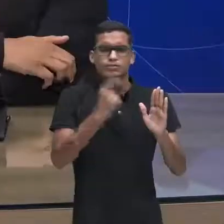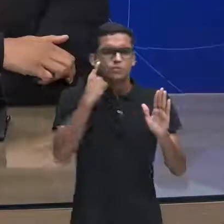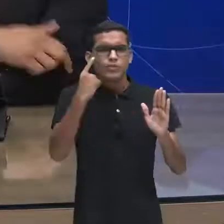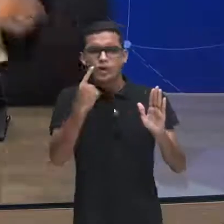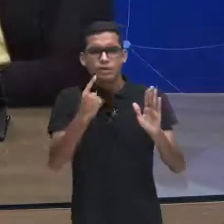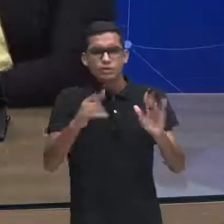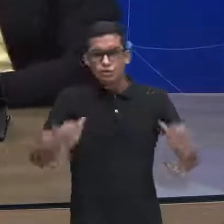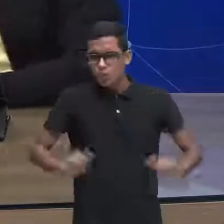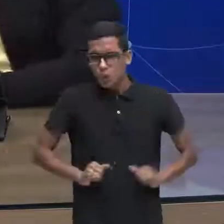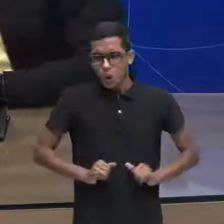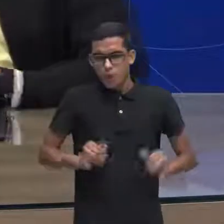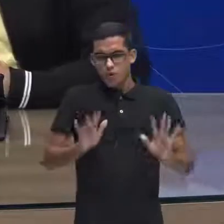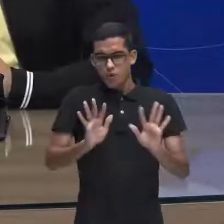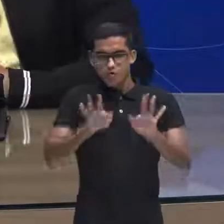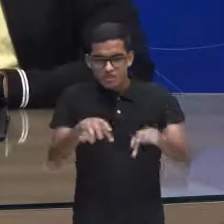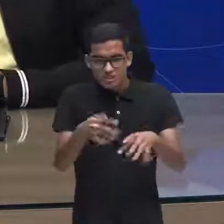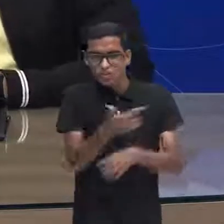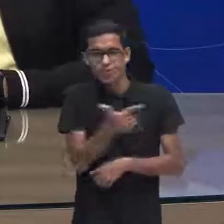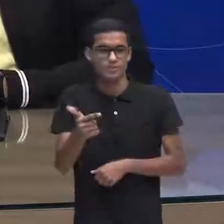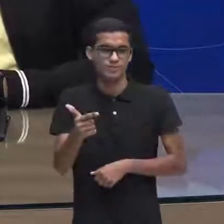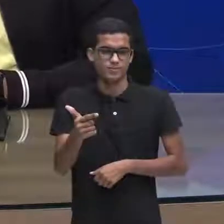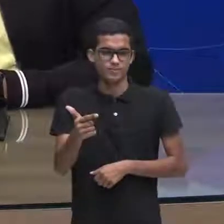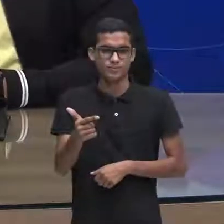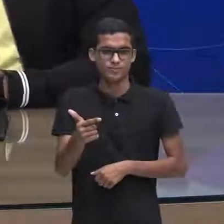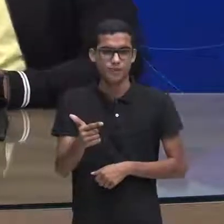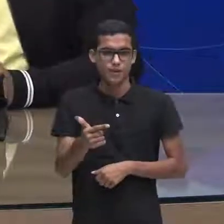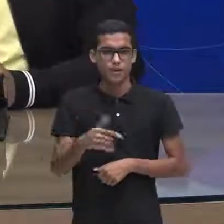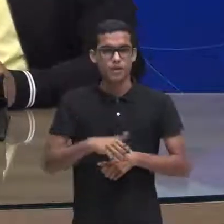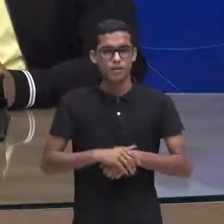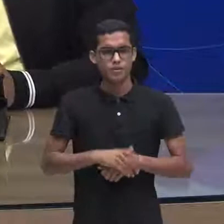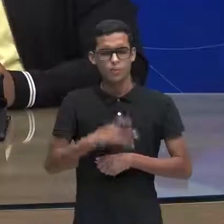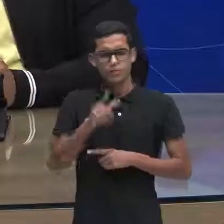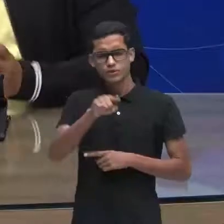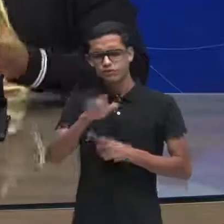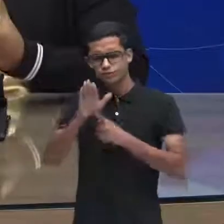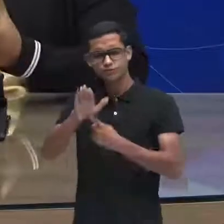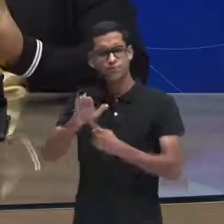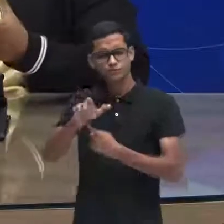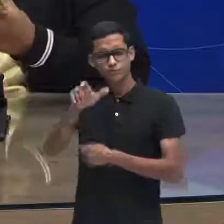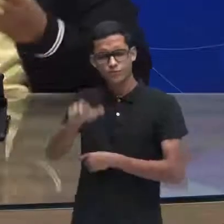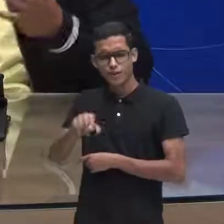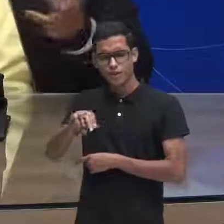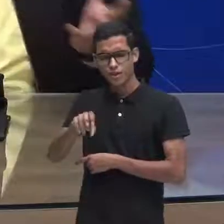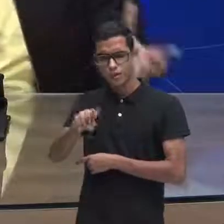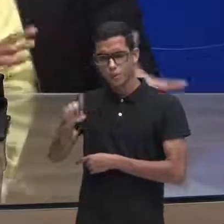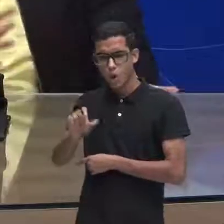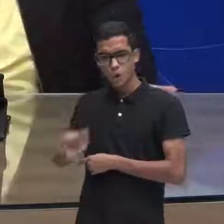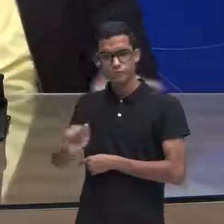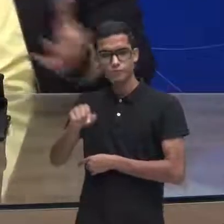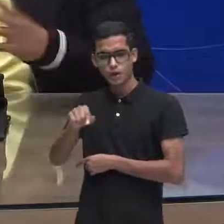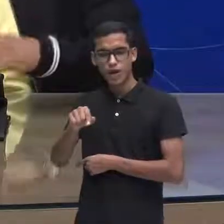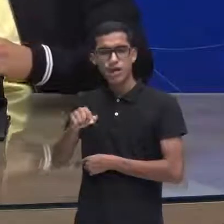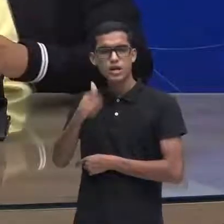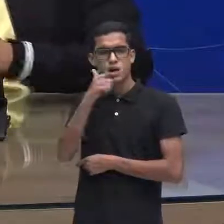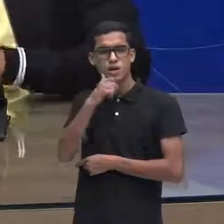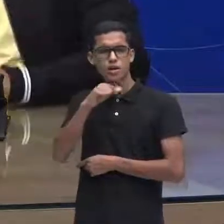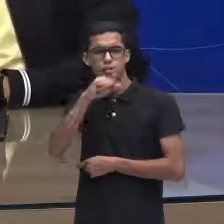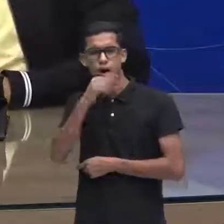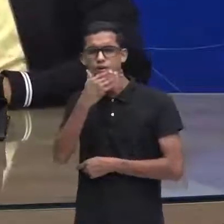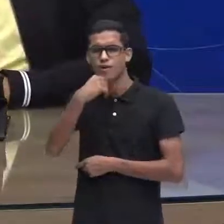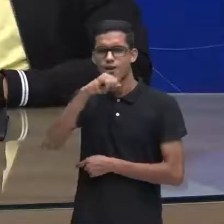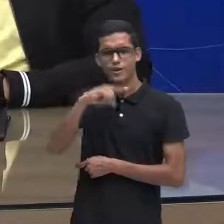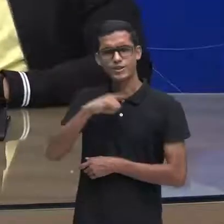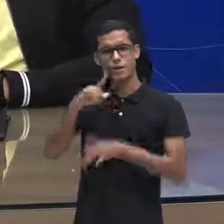fim, tu trouxeste aí a condição da Neuza, a Neuza, que os pais tinham problemas, ela era,